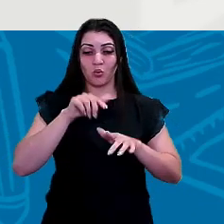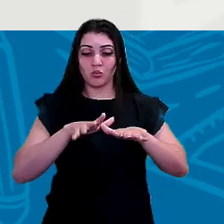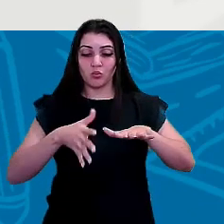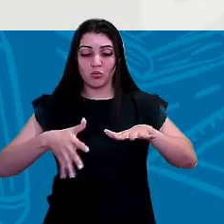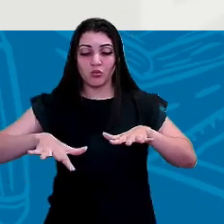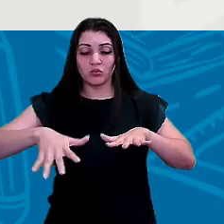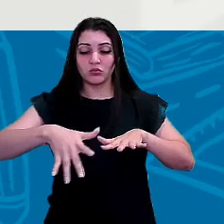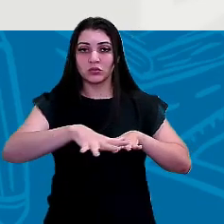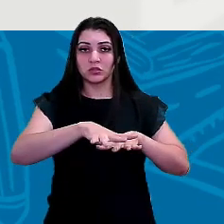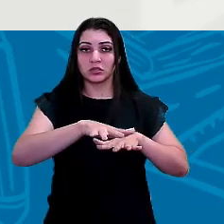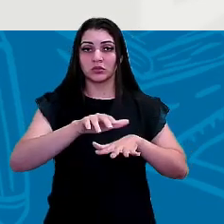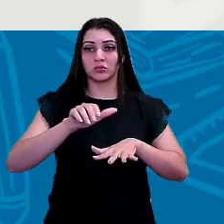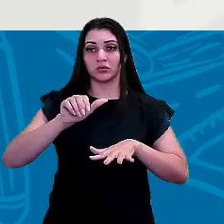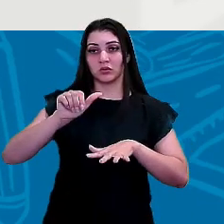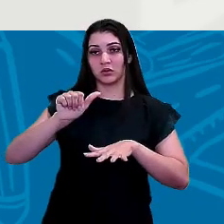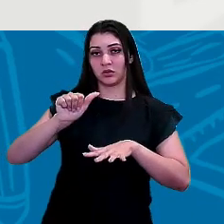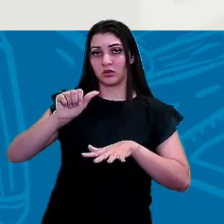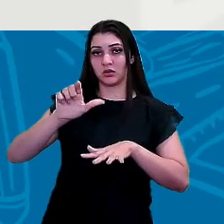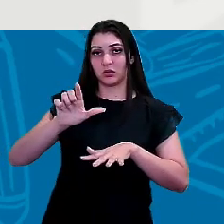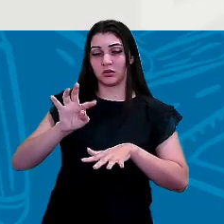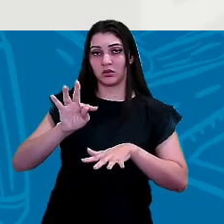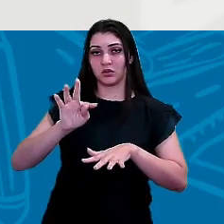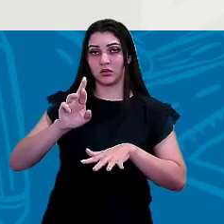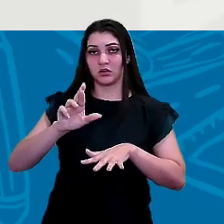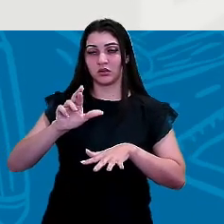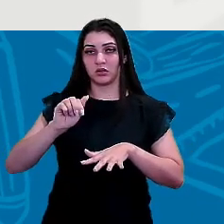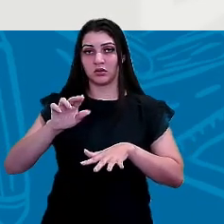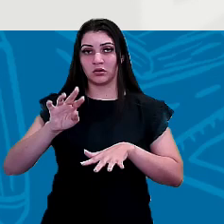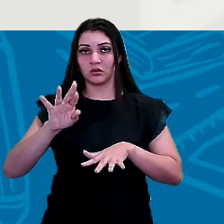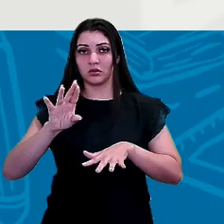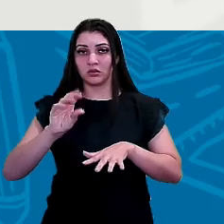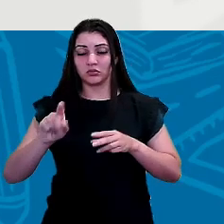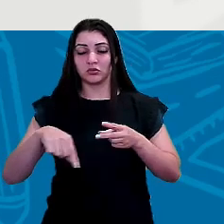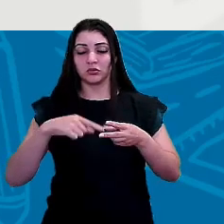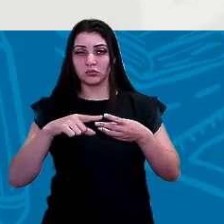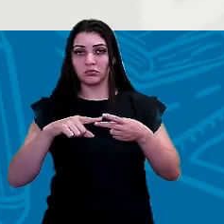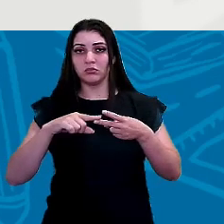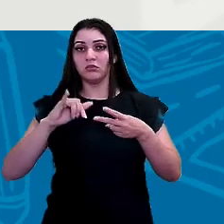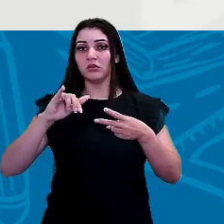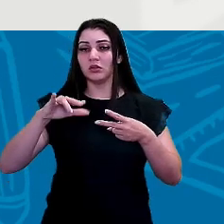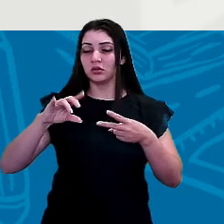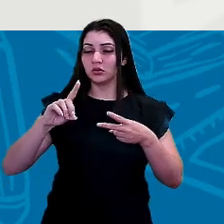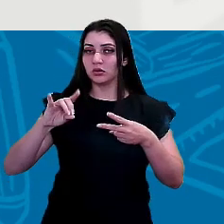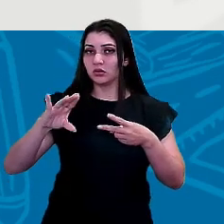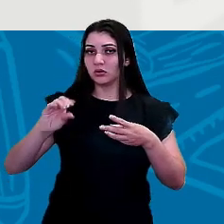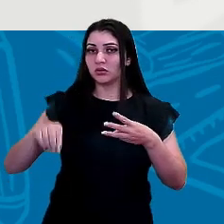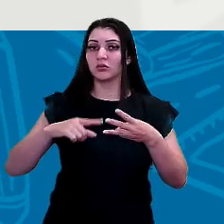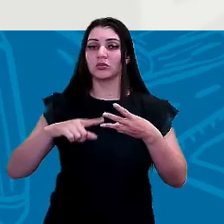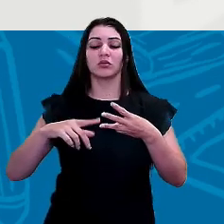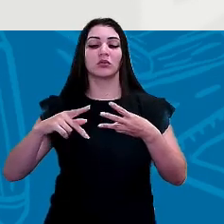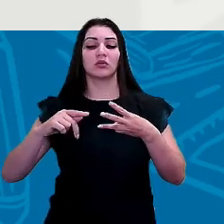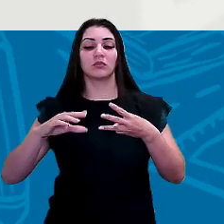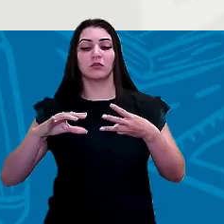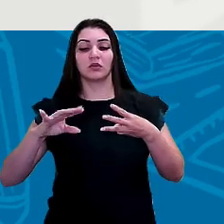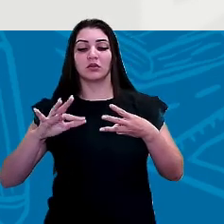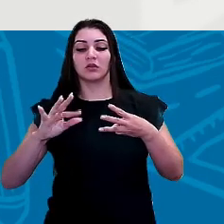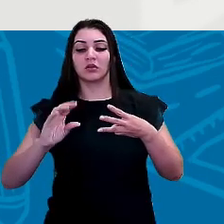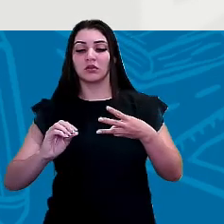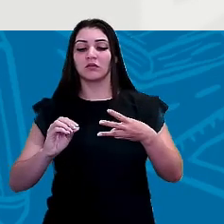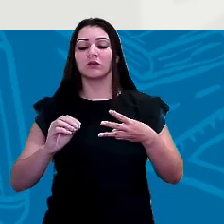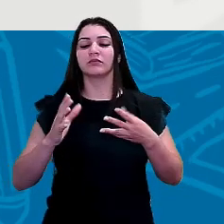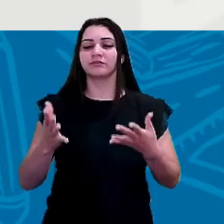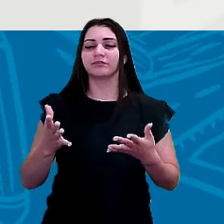Oceano Atlântico, o Oceano Índico e o Pacífico. Além dos oceanos, né? Que aí tem uma polêmica, se é um oceano,